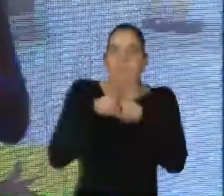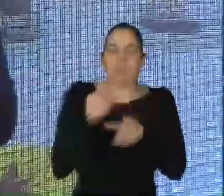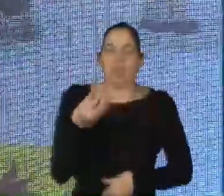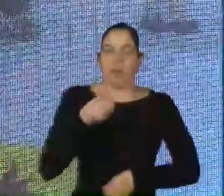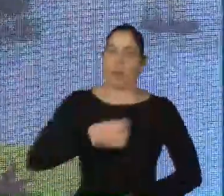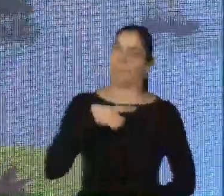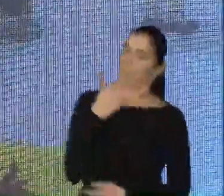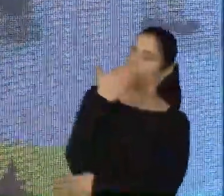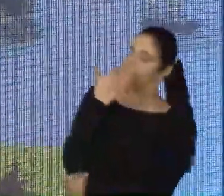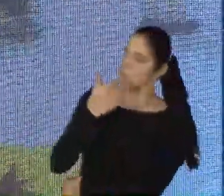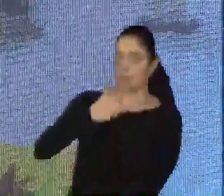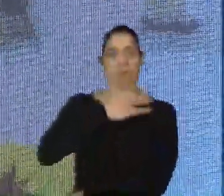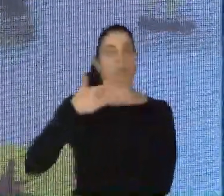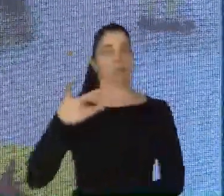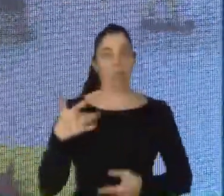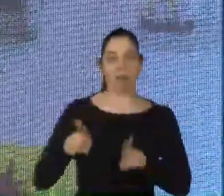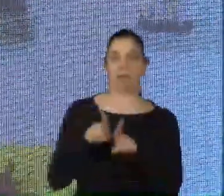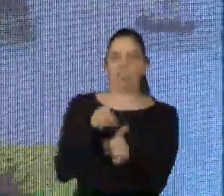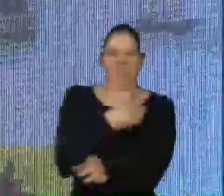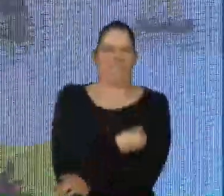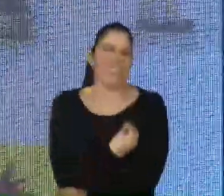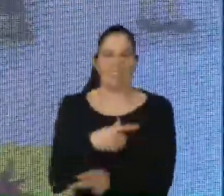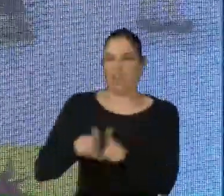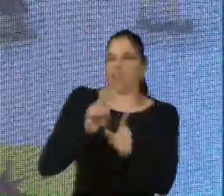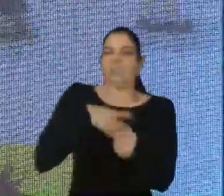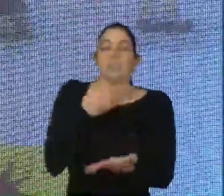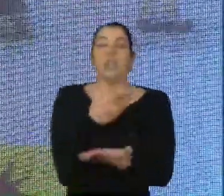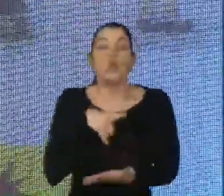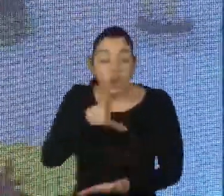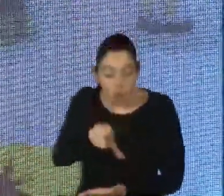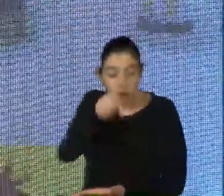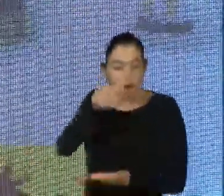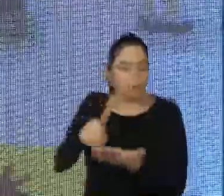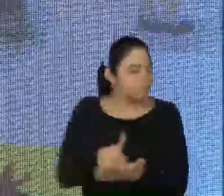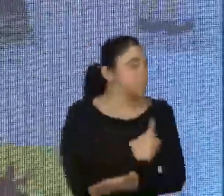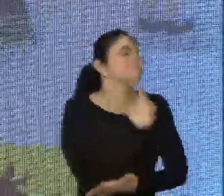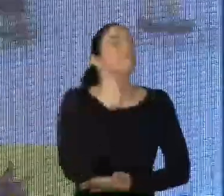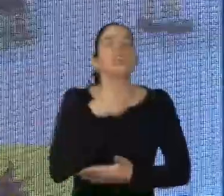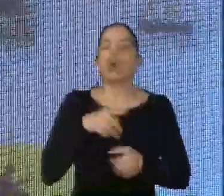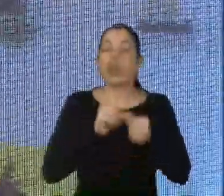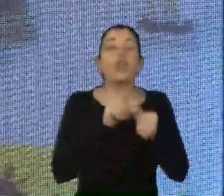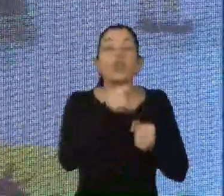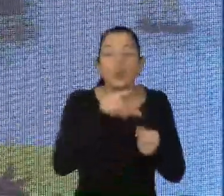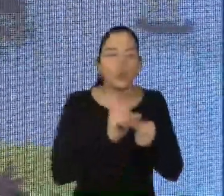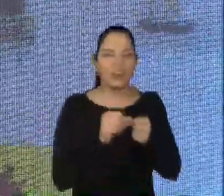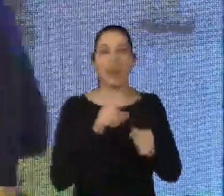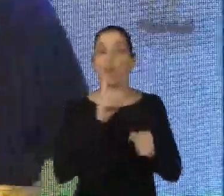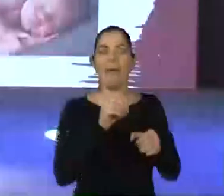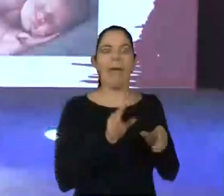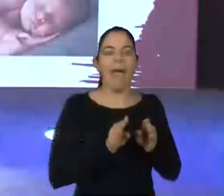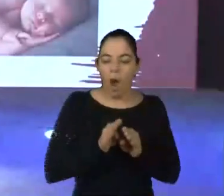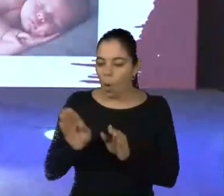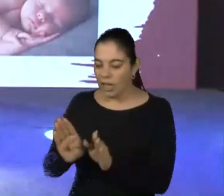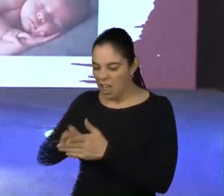é uma alimentação saudável, viva, orgânica? Você opta por aquilo que você descasca e não por aquilo que você desembrulha? Se